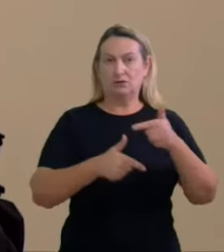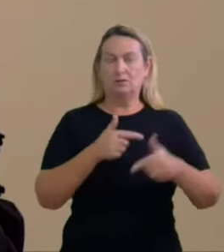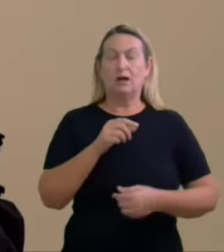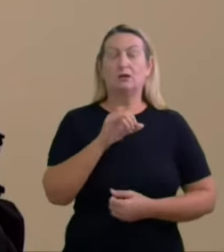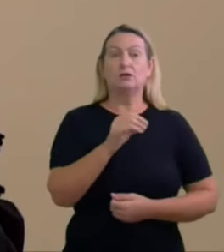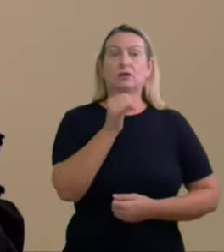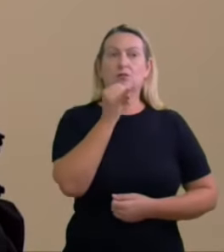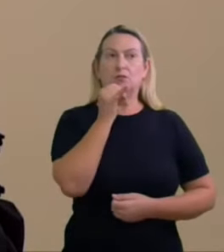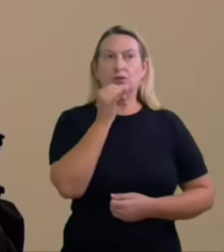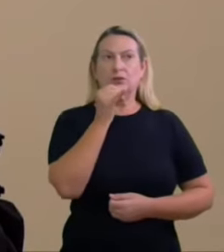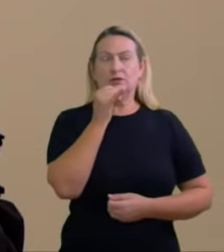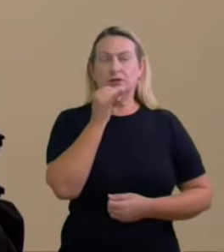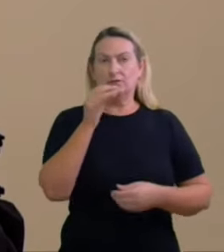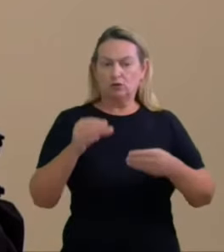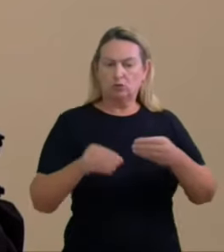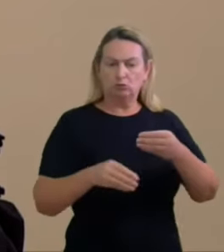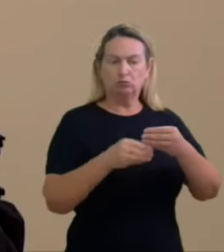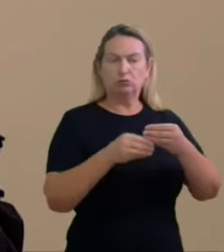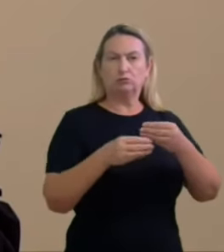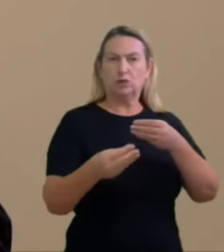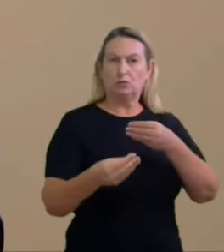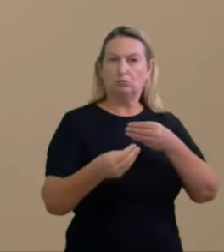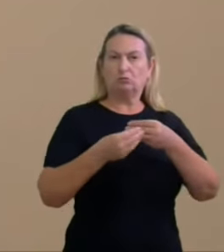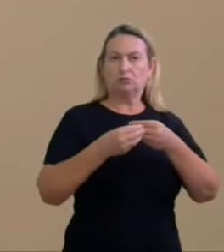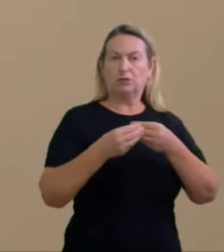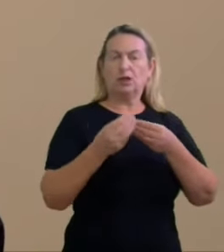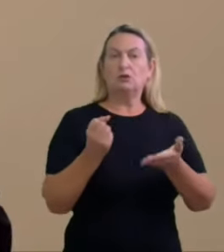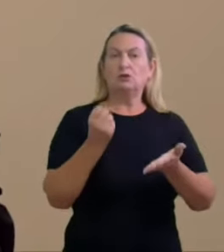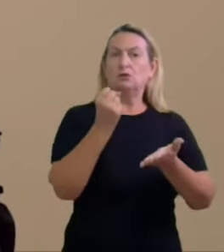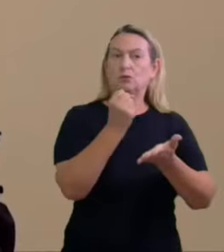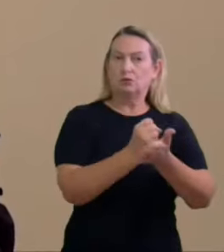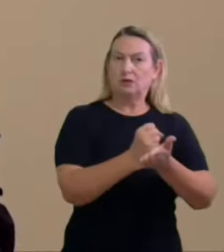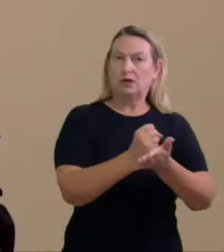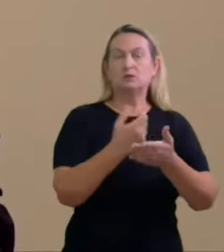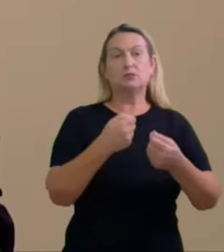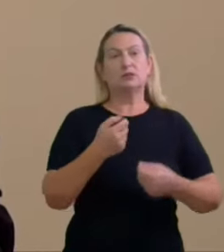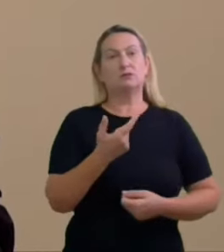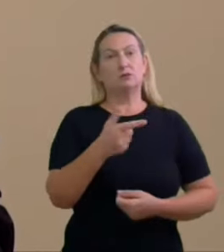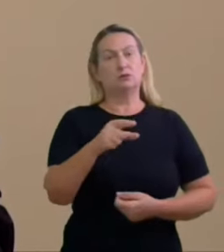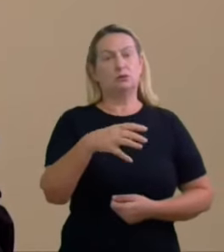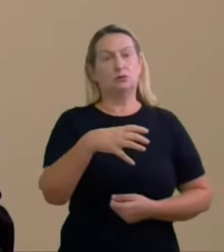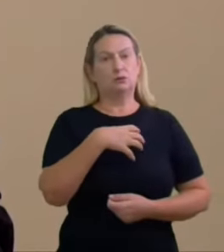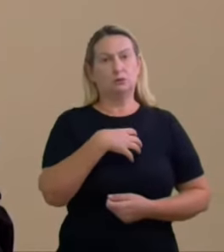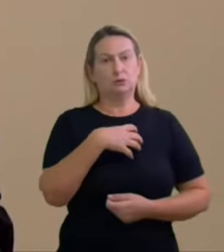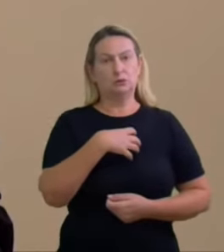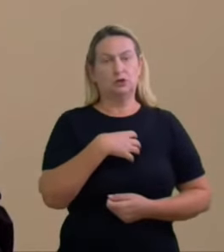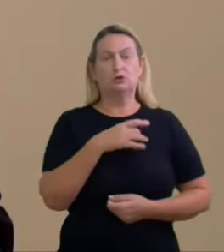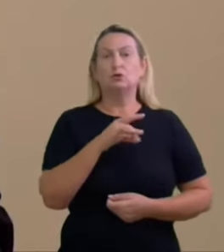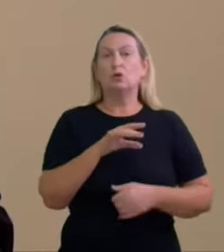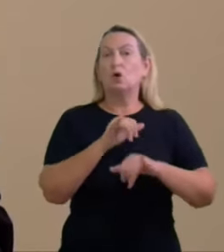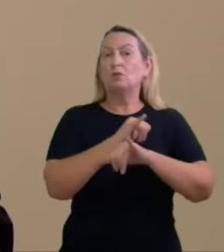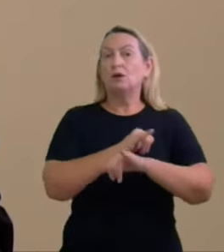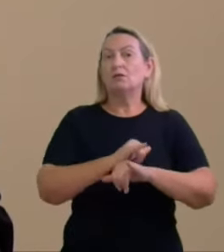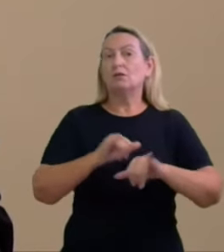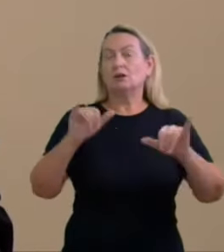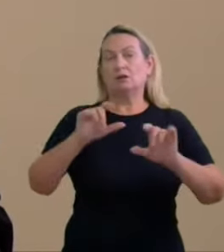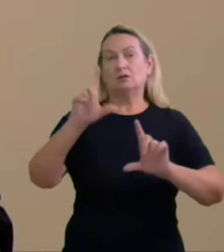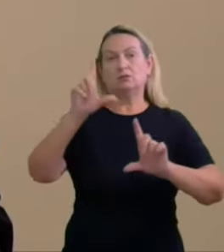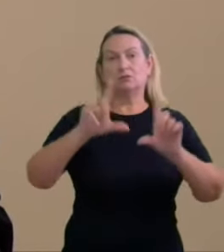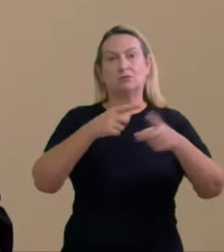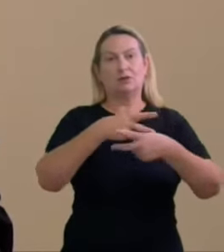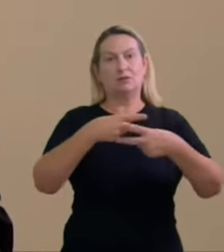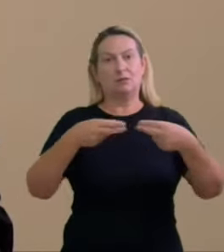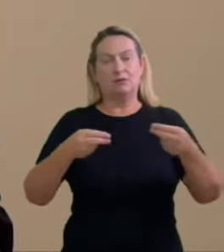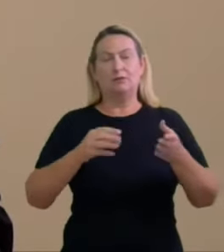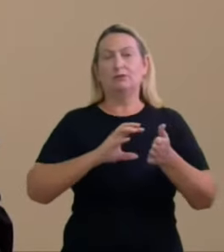adendo contratual ela teria que ter outra forma então não passa de uma declaração firmada pela empresa e pelo partido em